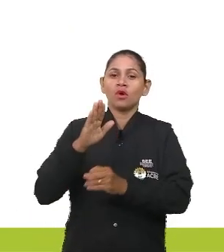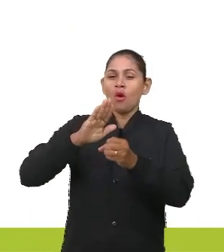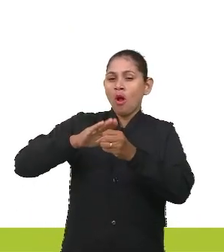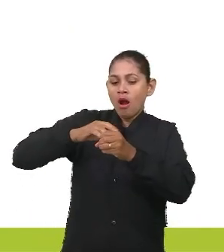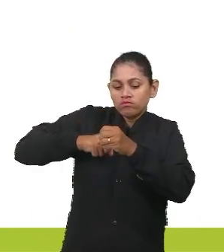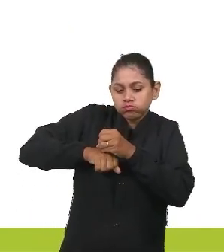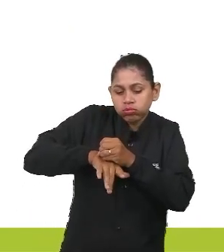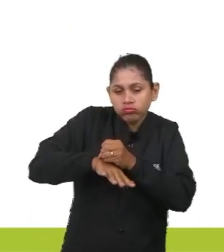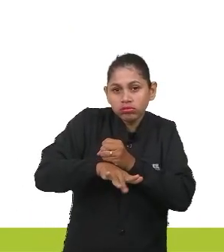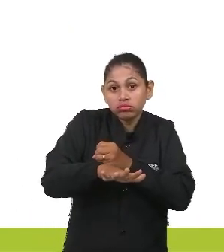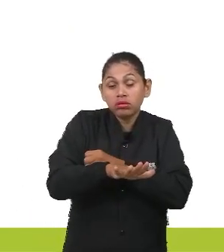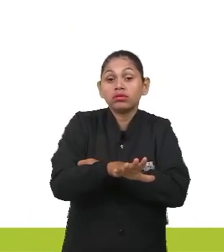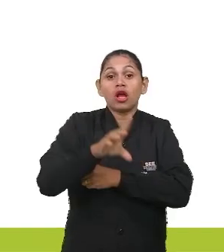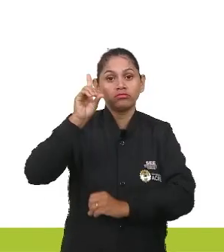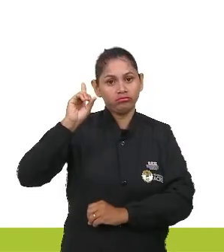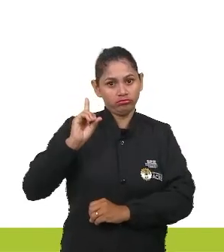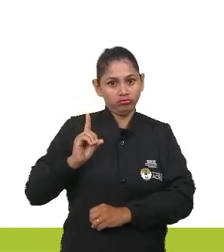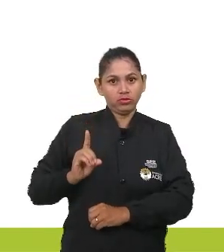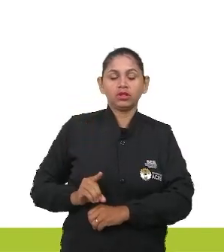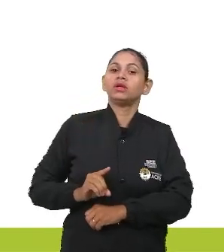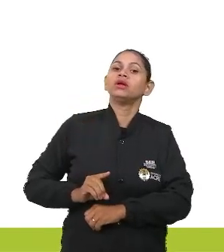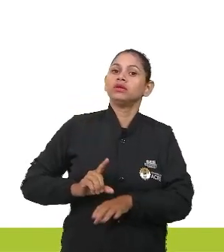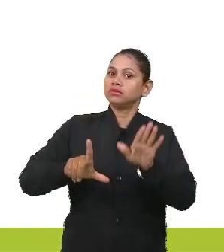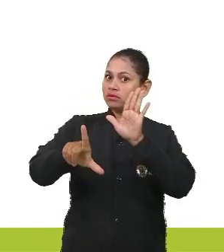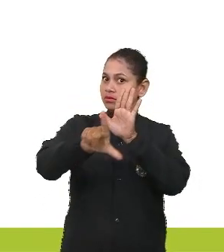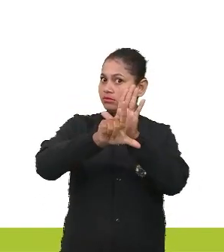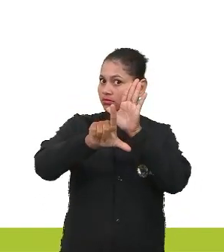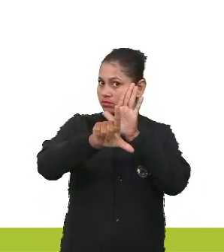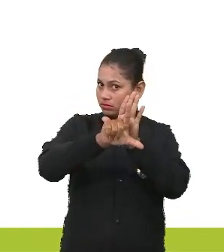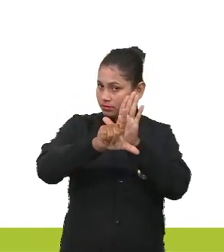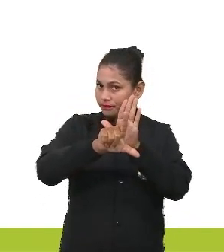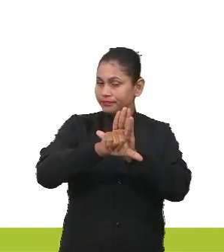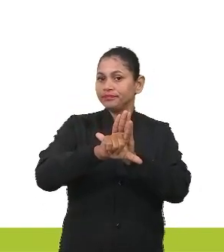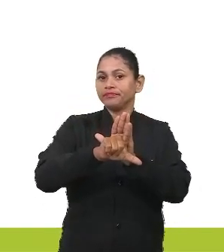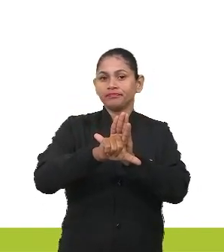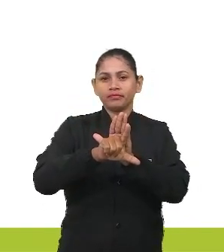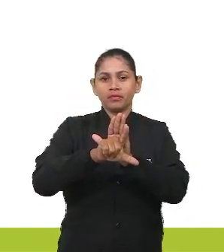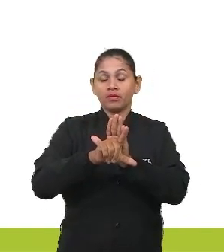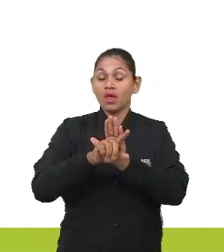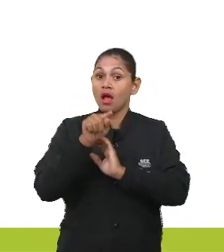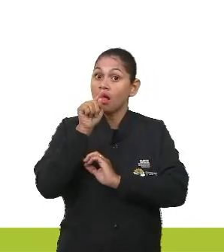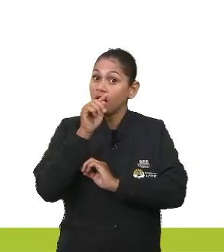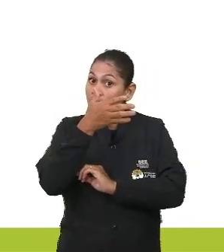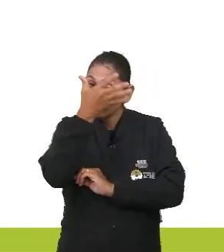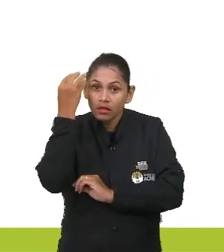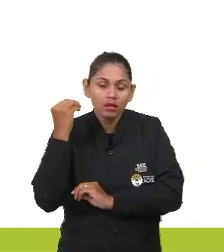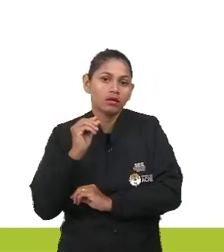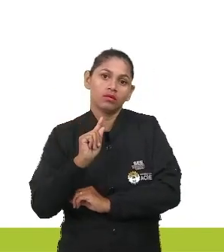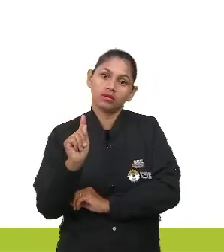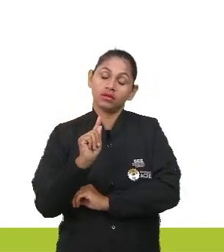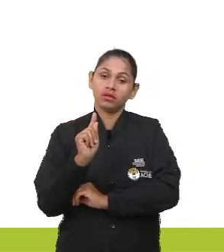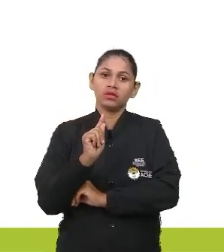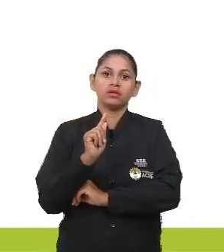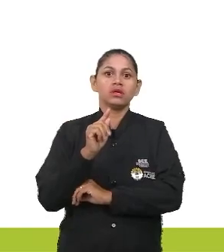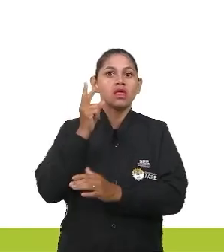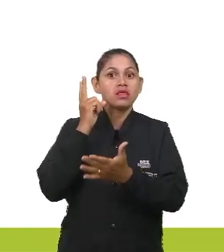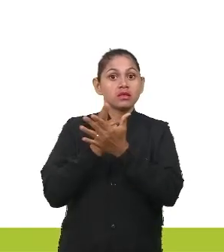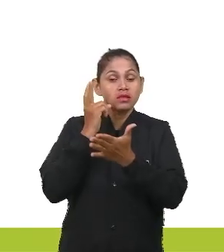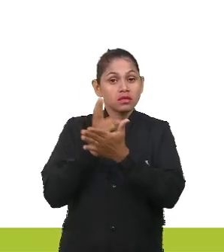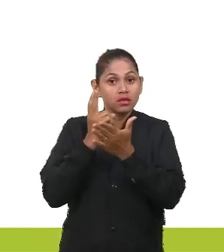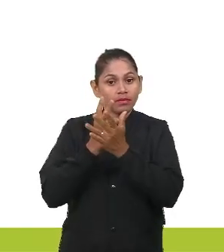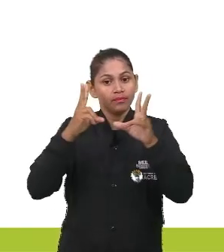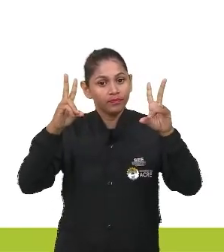básico é um direito previsto por lei. Gente, não esqueça, todos os temas, são assuntos,